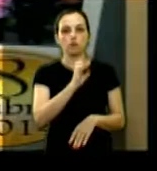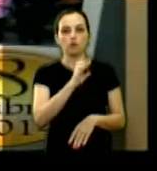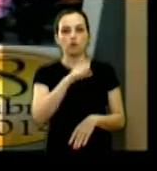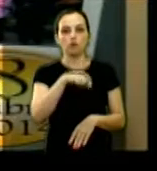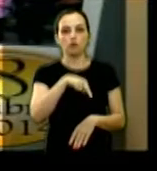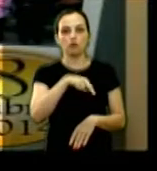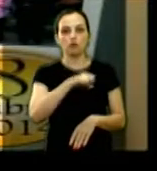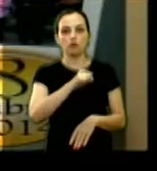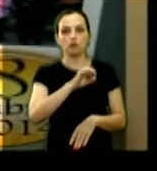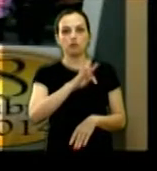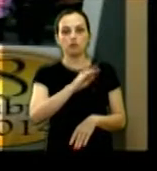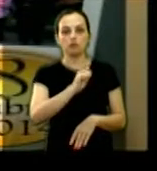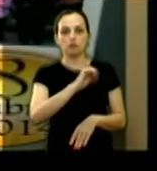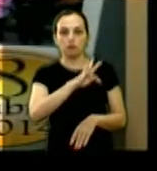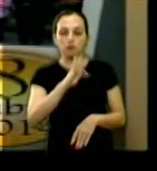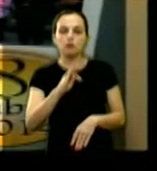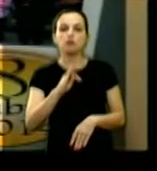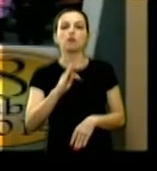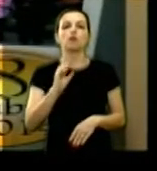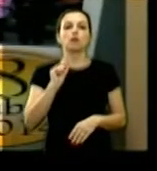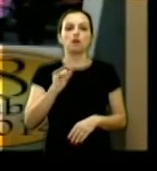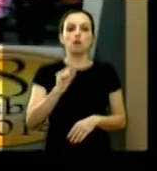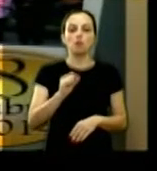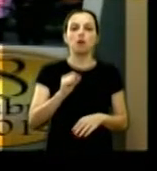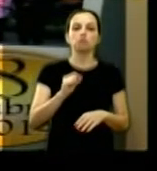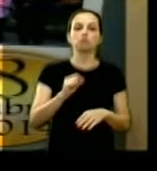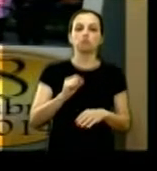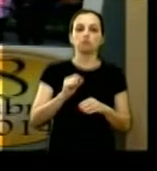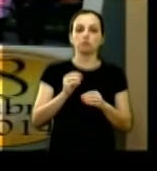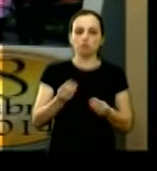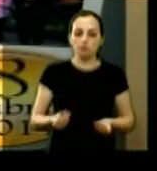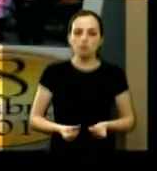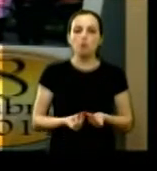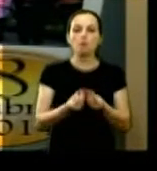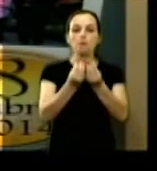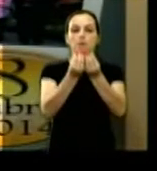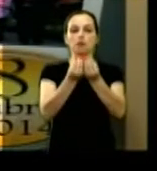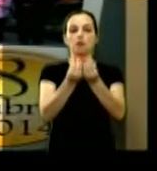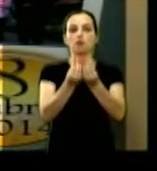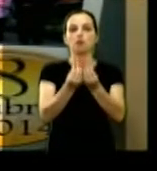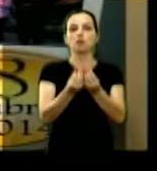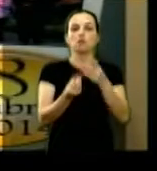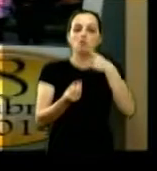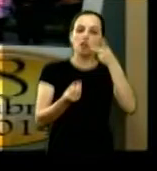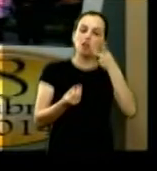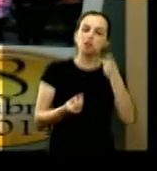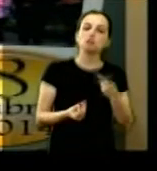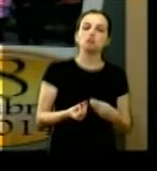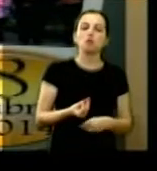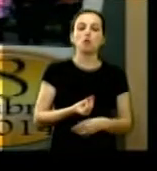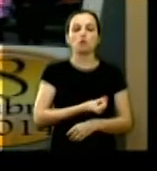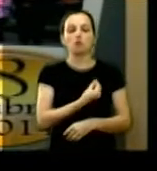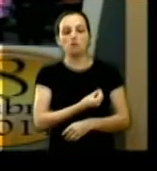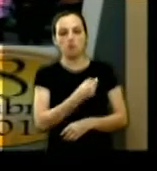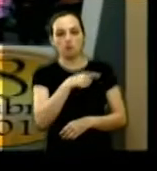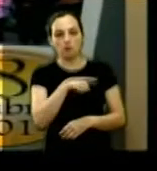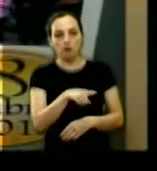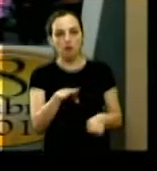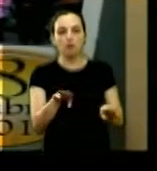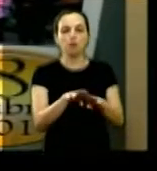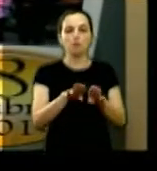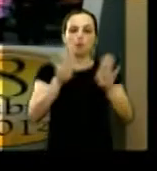bispo Dom Paulo Sérgio esteve presente o Robert Wall inclusive esteve lá também foi uma festa